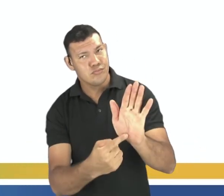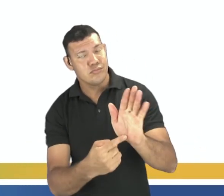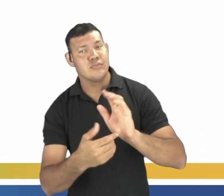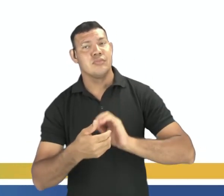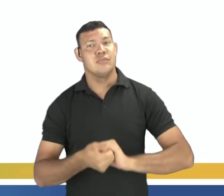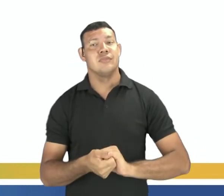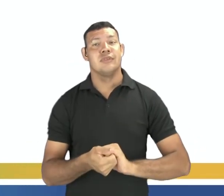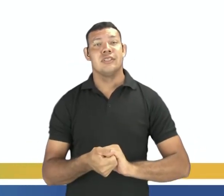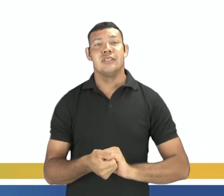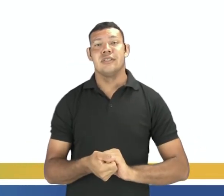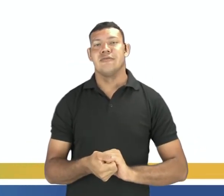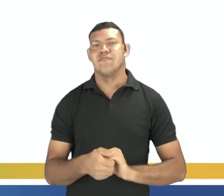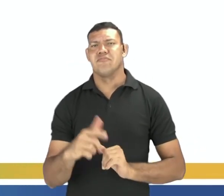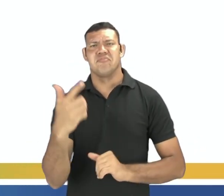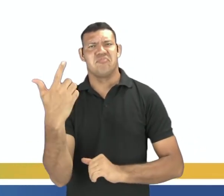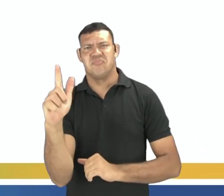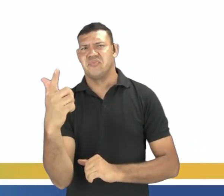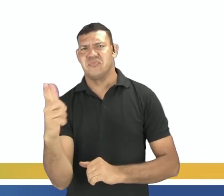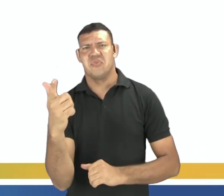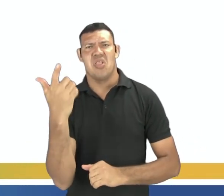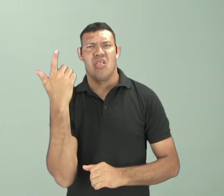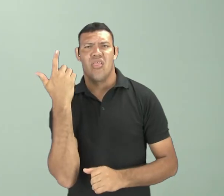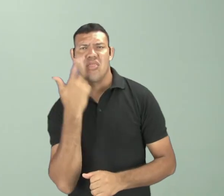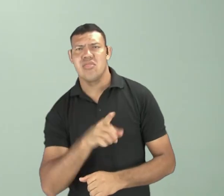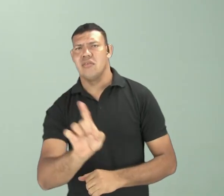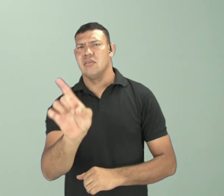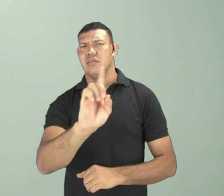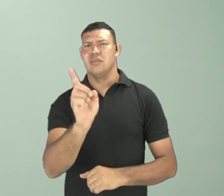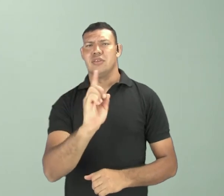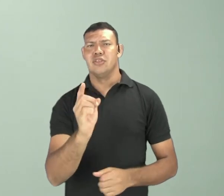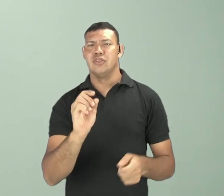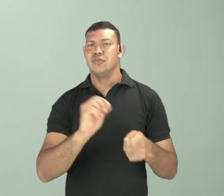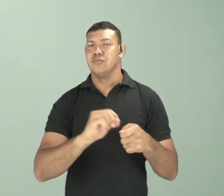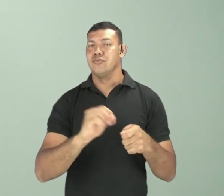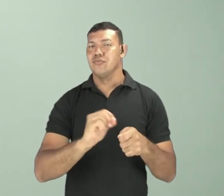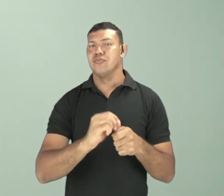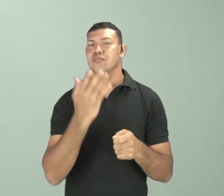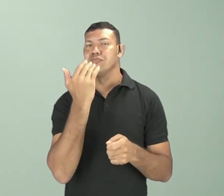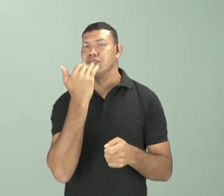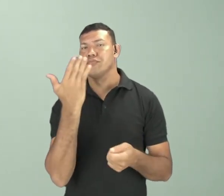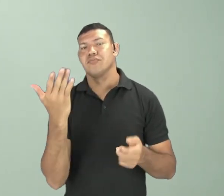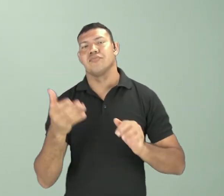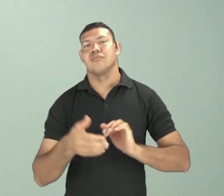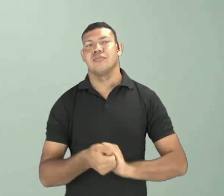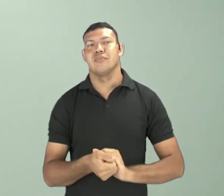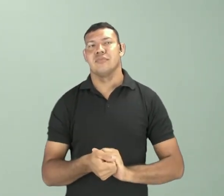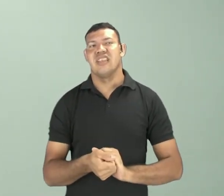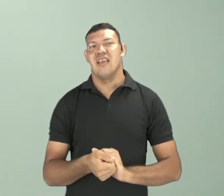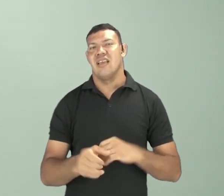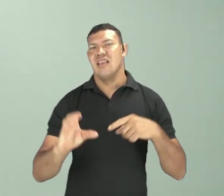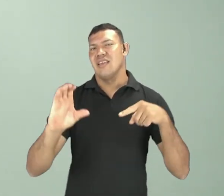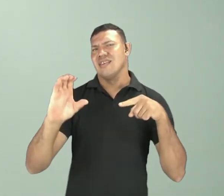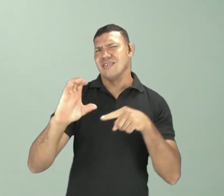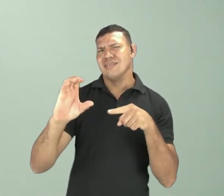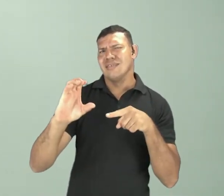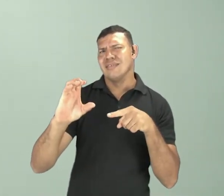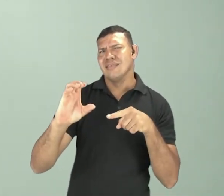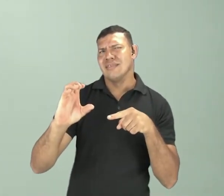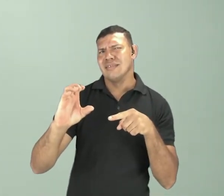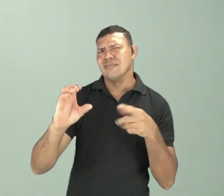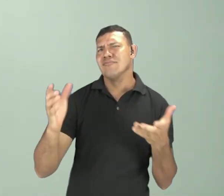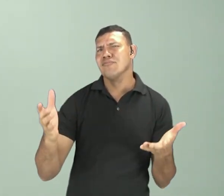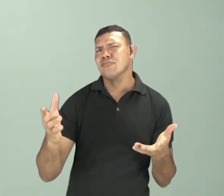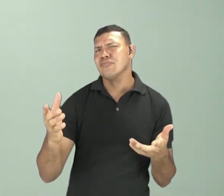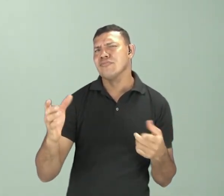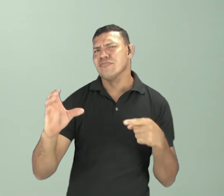são os seres que não têm a capacidade de produzir o próprio alimento, certo? Não pode ser a letra C, porque foi